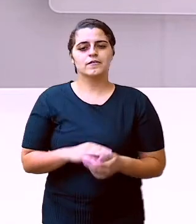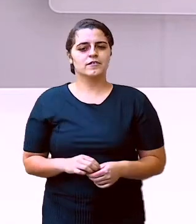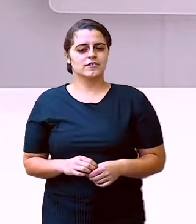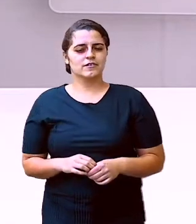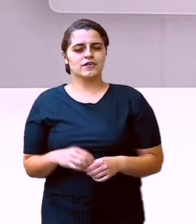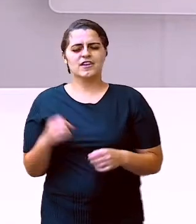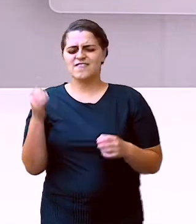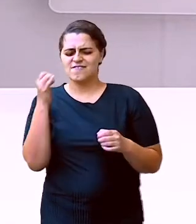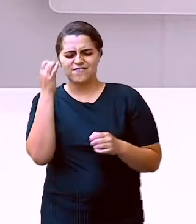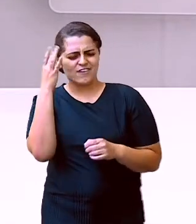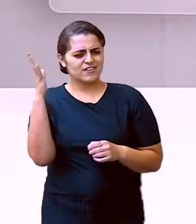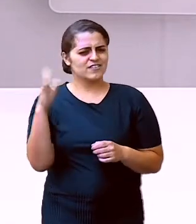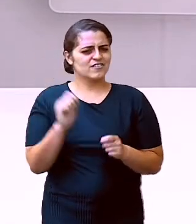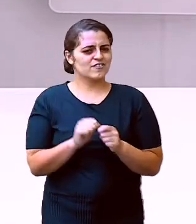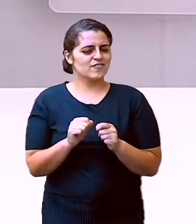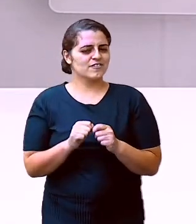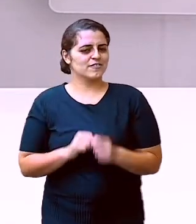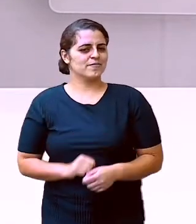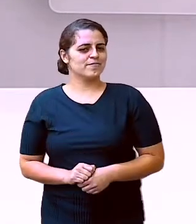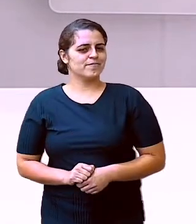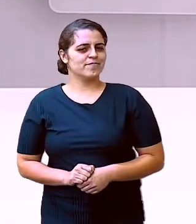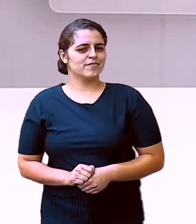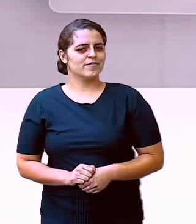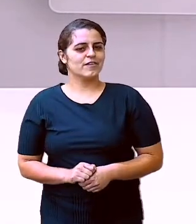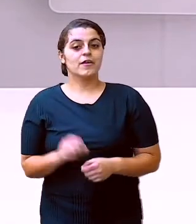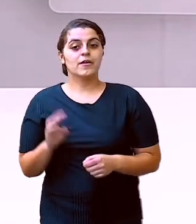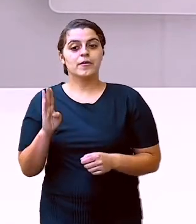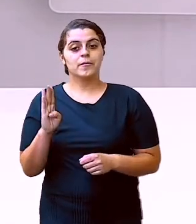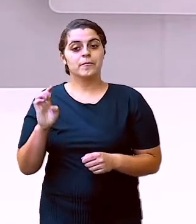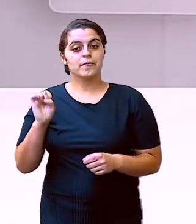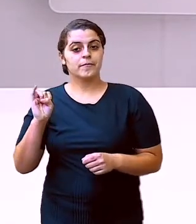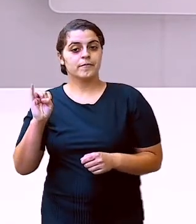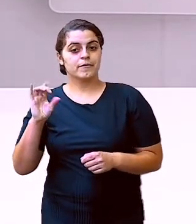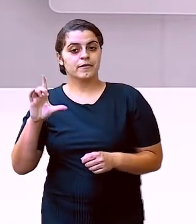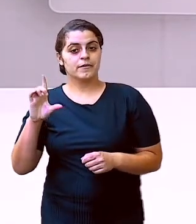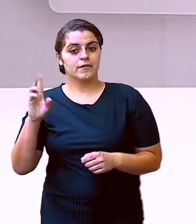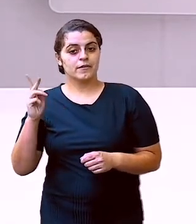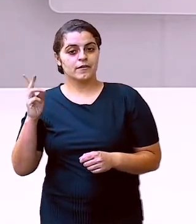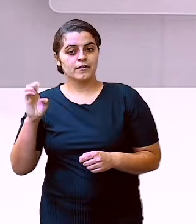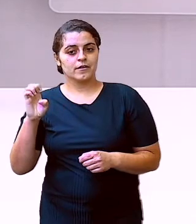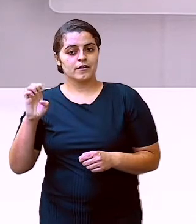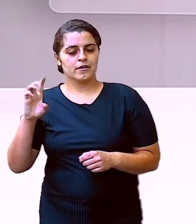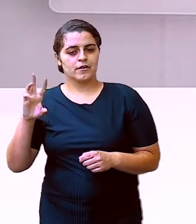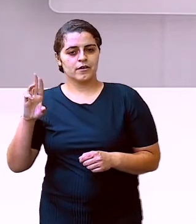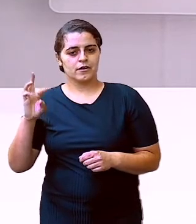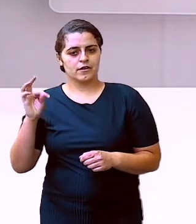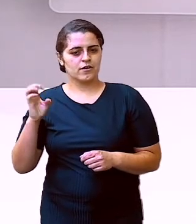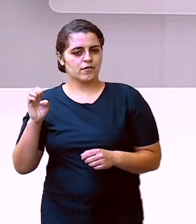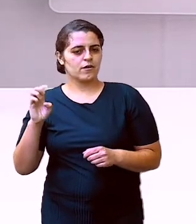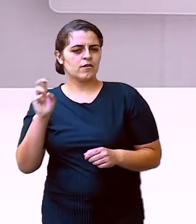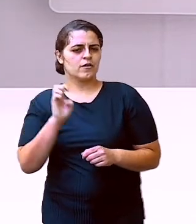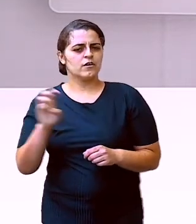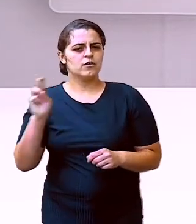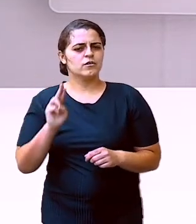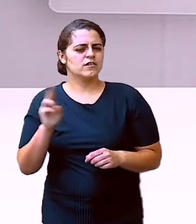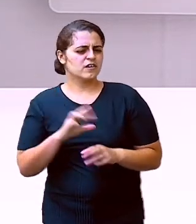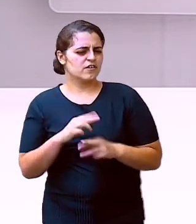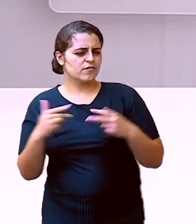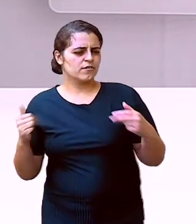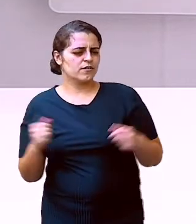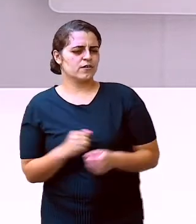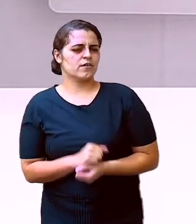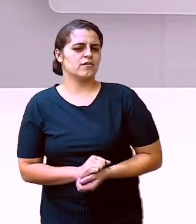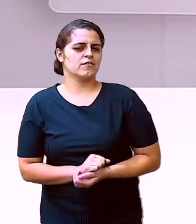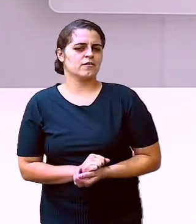é super fácil. Não é isso mesmo? E o bilhete você vai saber usar de várias formas. Mas